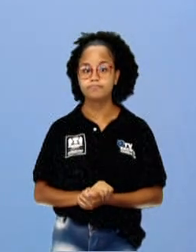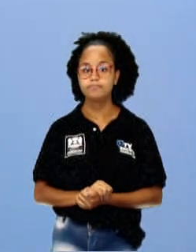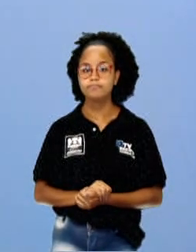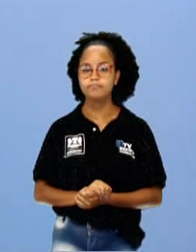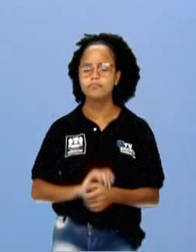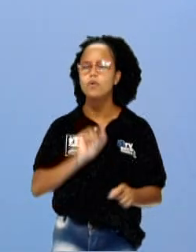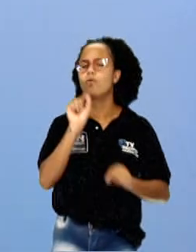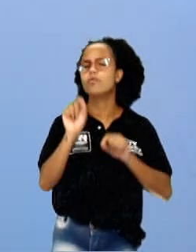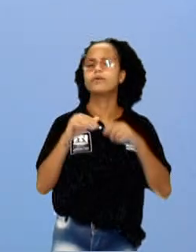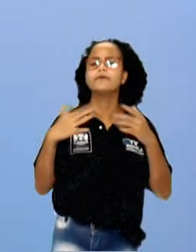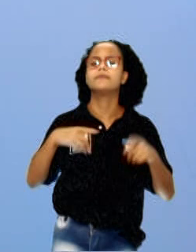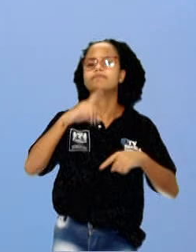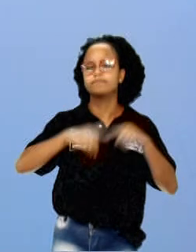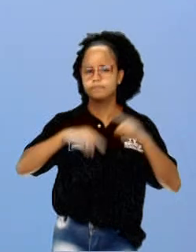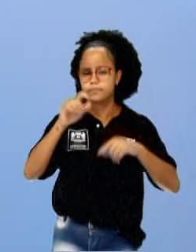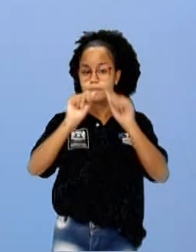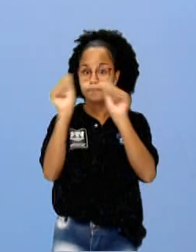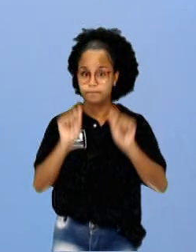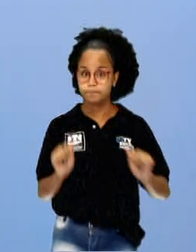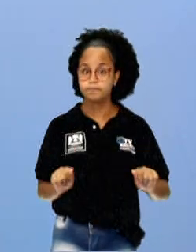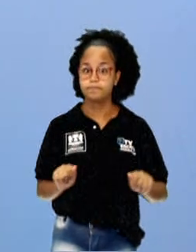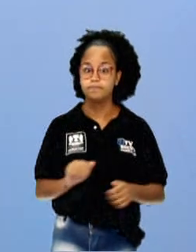O que é materialidade na arte?